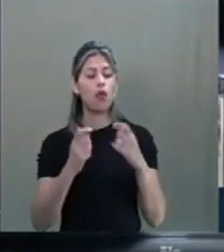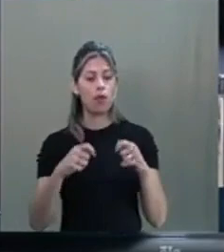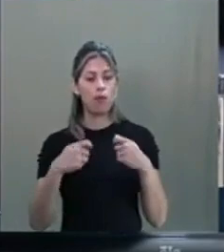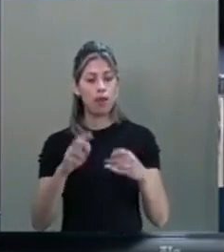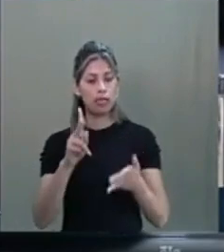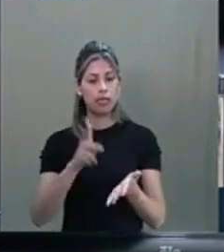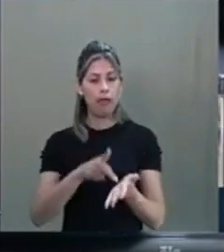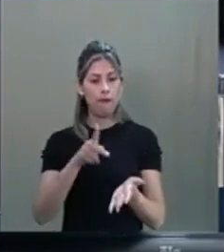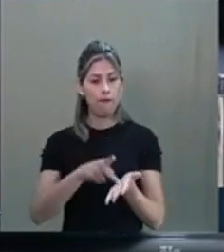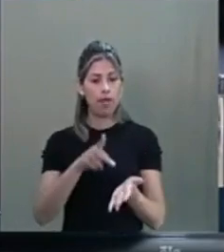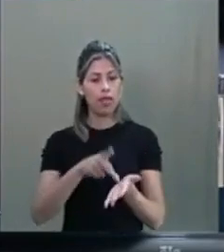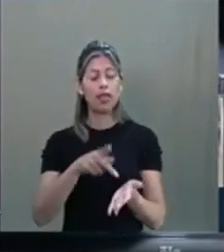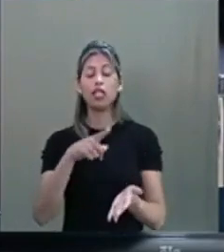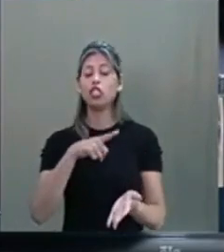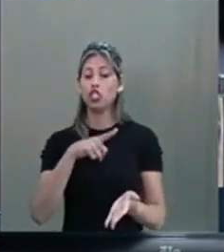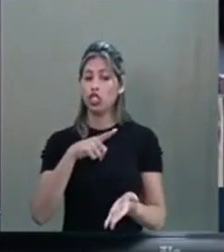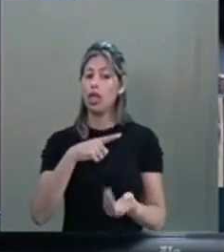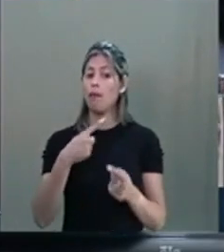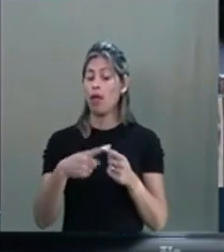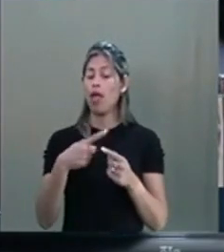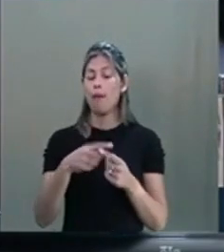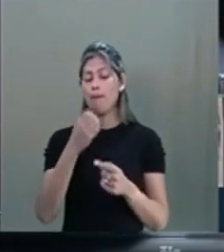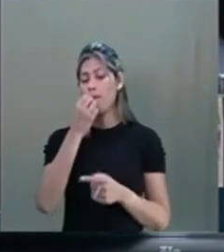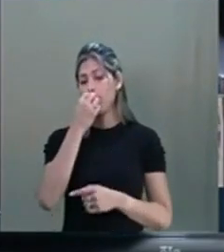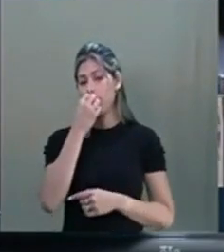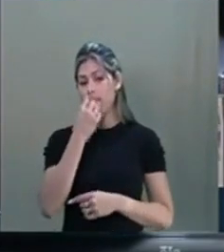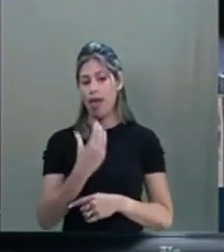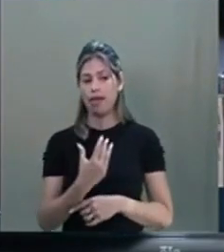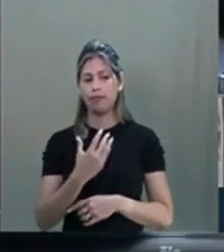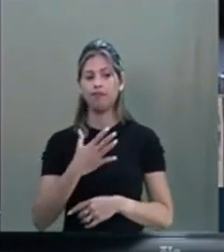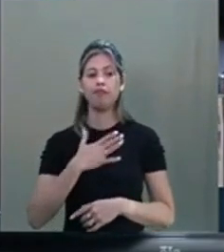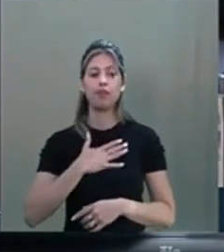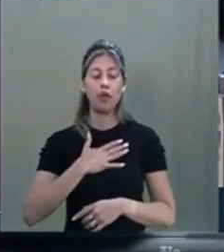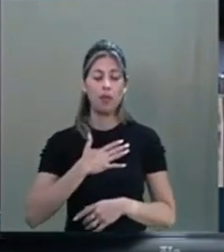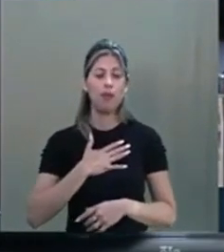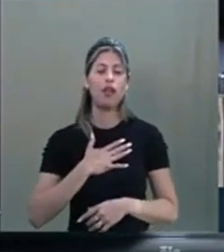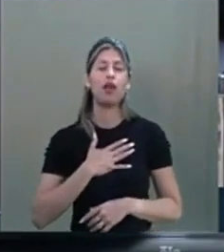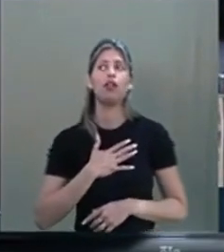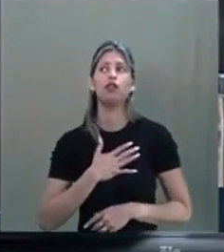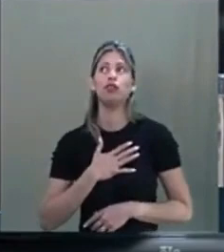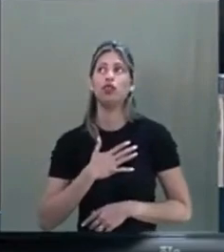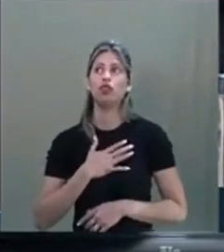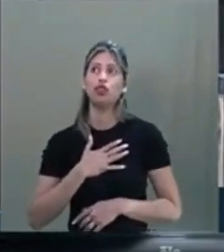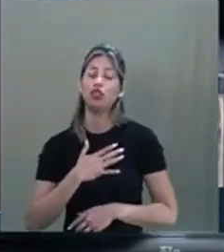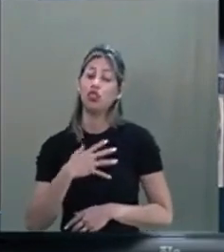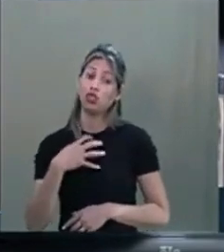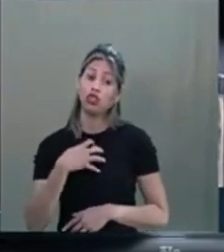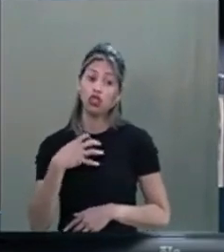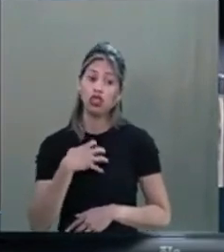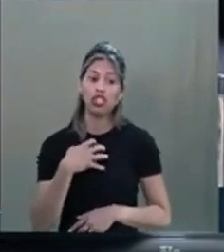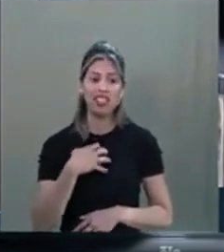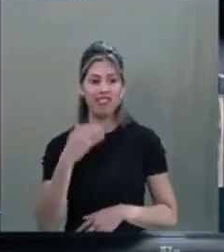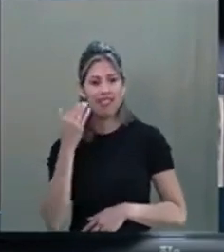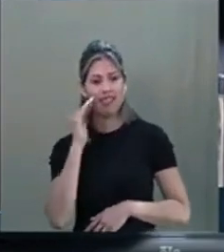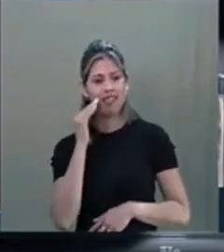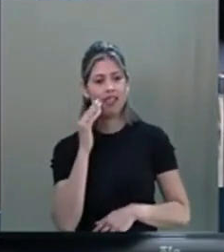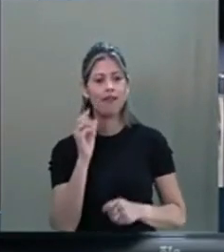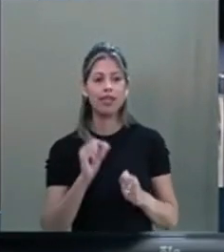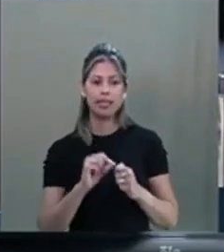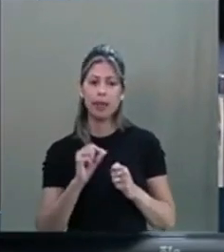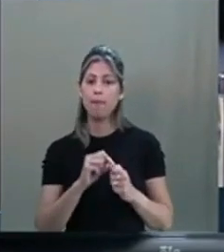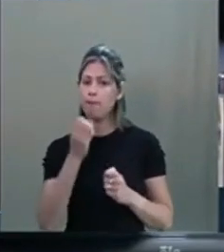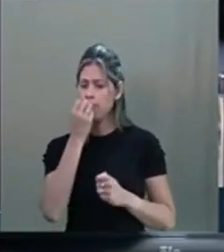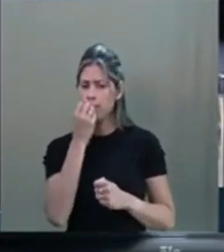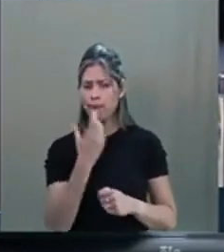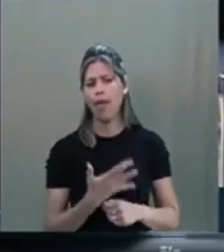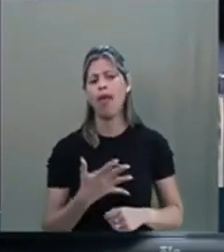né, eu acho que vai triunfar, porque é uma coisa do bem. No meu modo de entender, é algo que está fazendo muito bem, muito